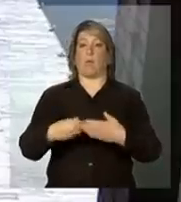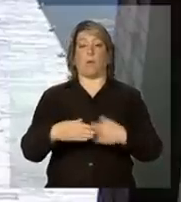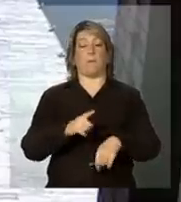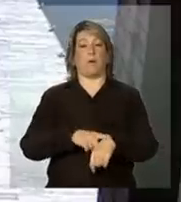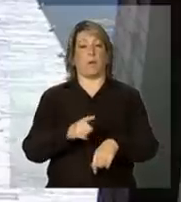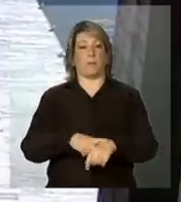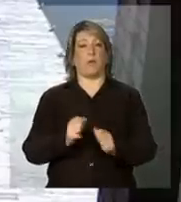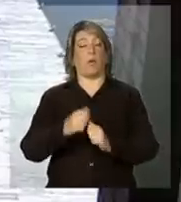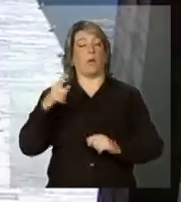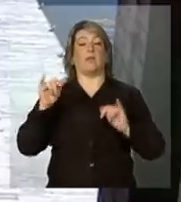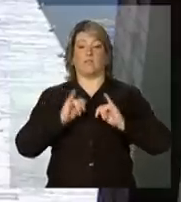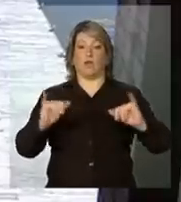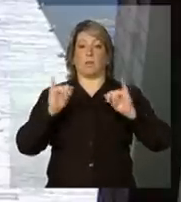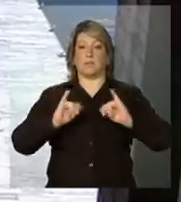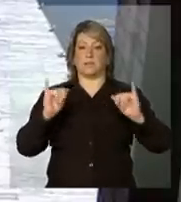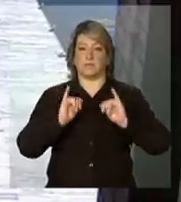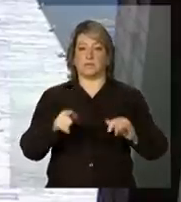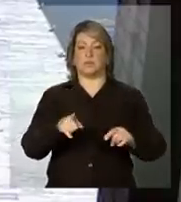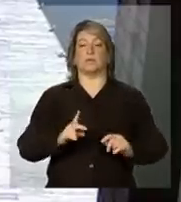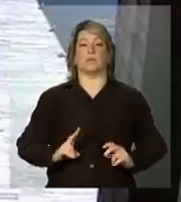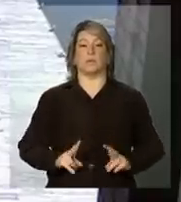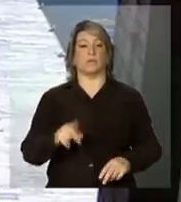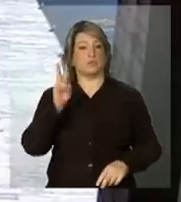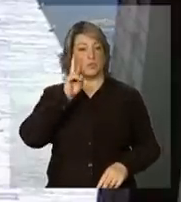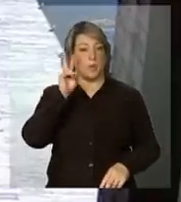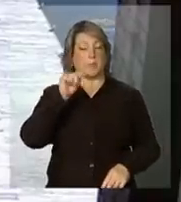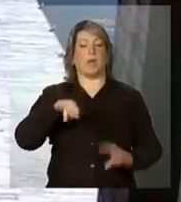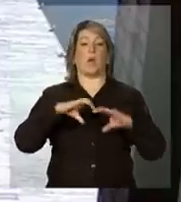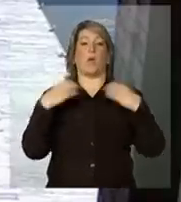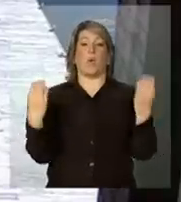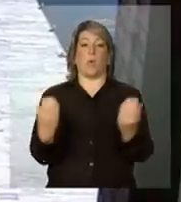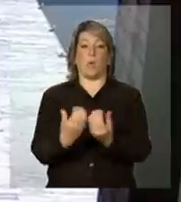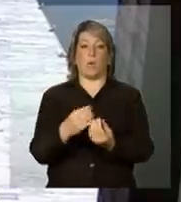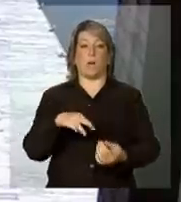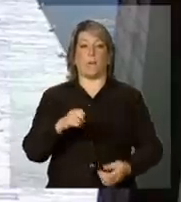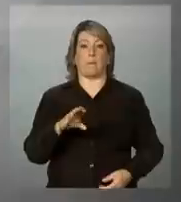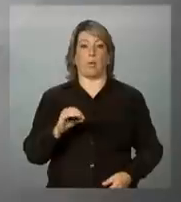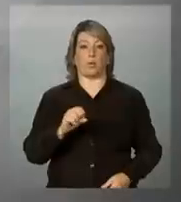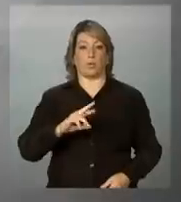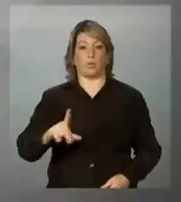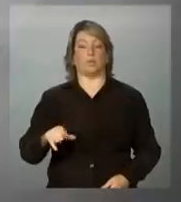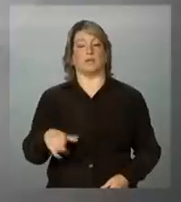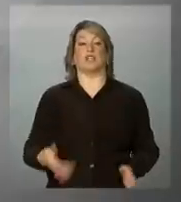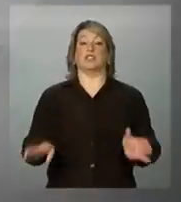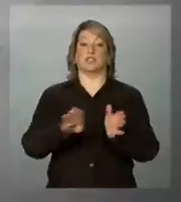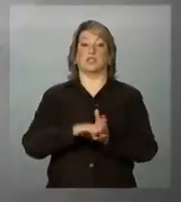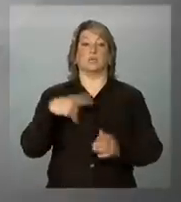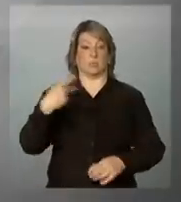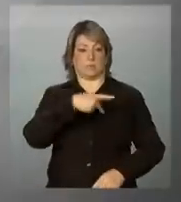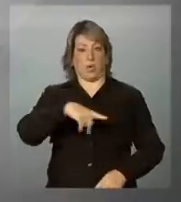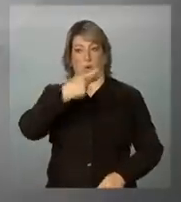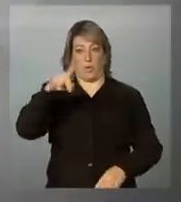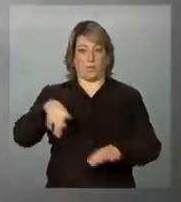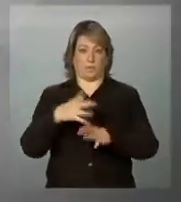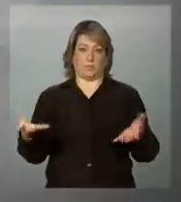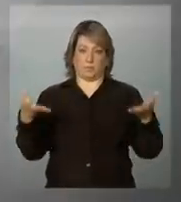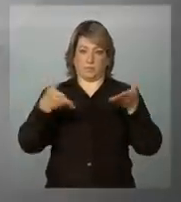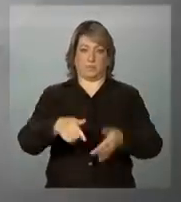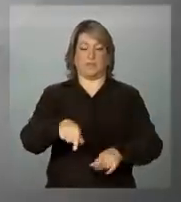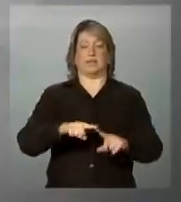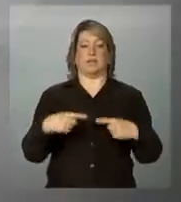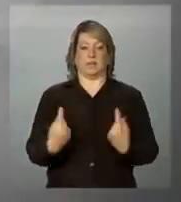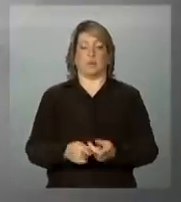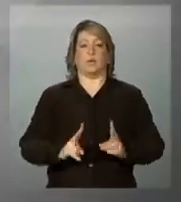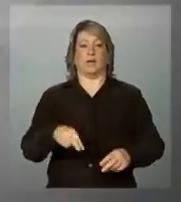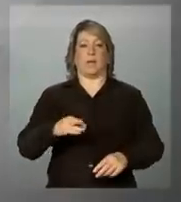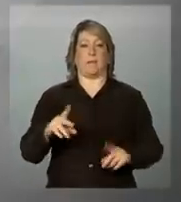a qualquer momento com outras informações sobre a cúpula do Mercosul e a chegada dos chefes de Estado para a